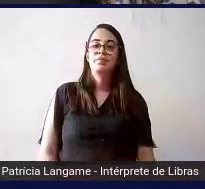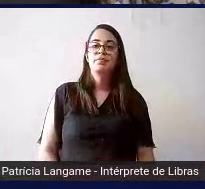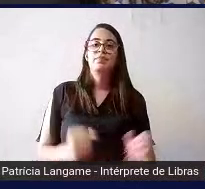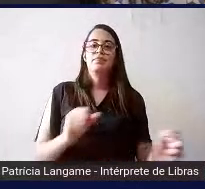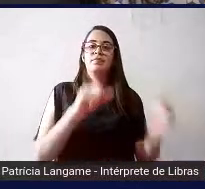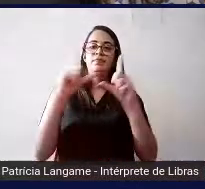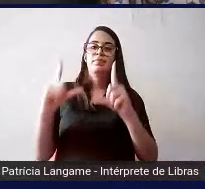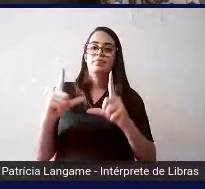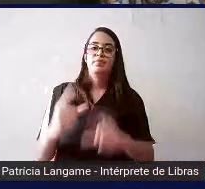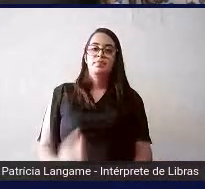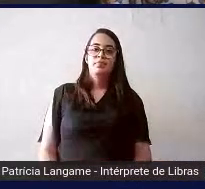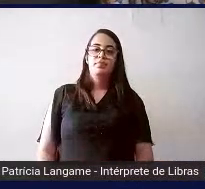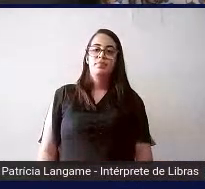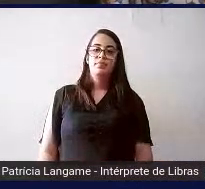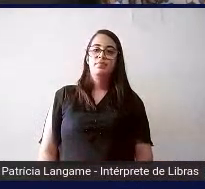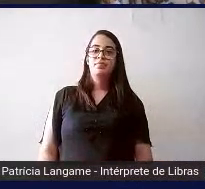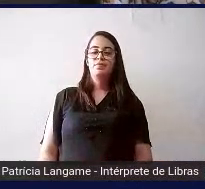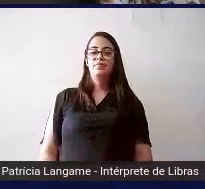favor